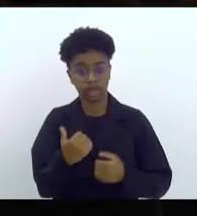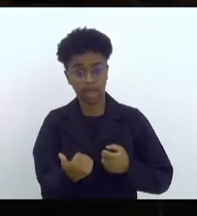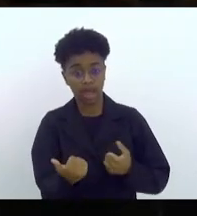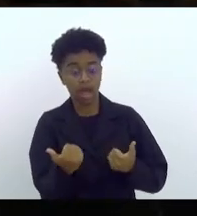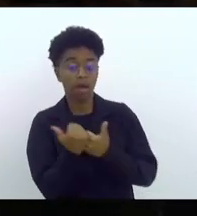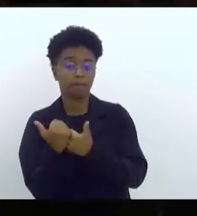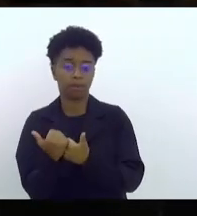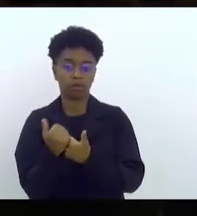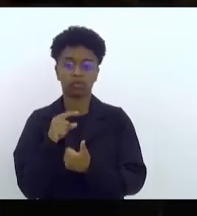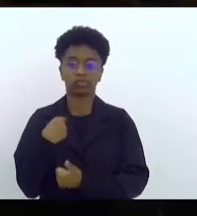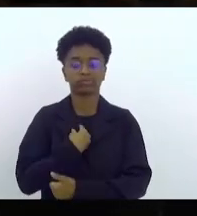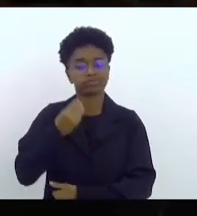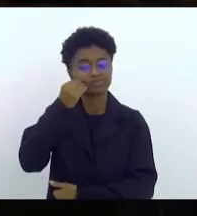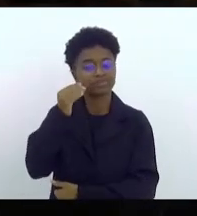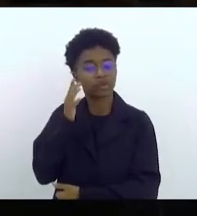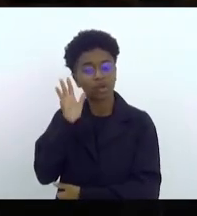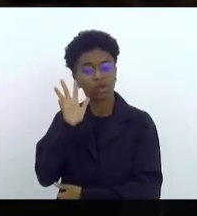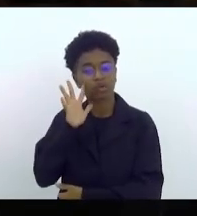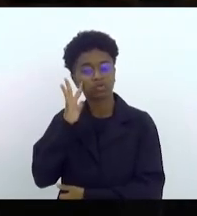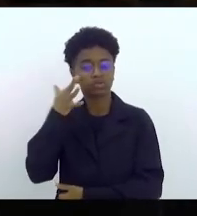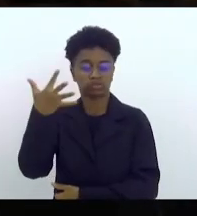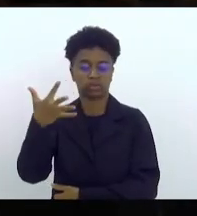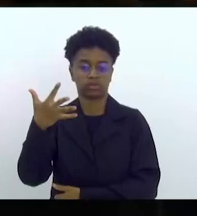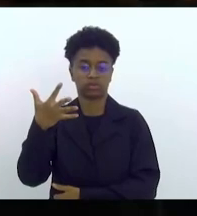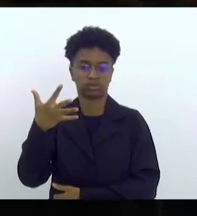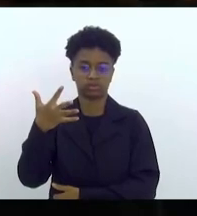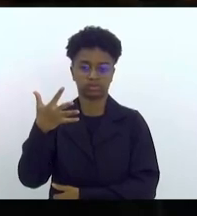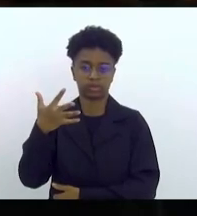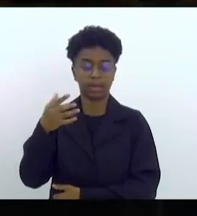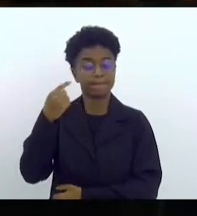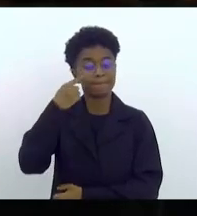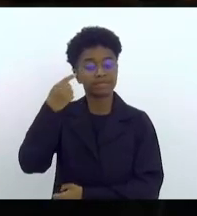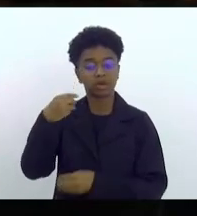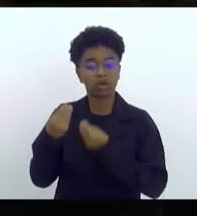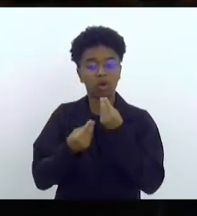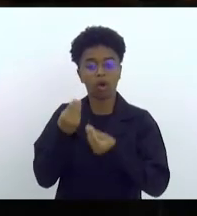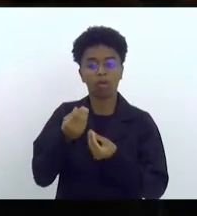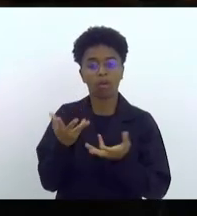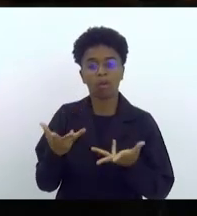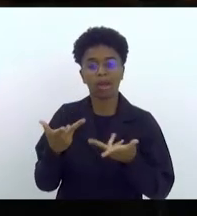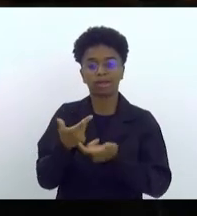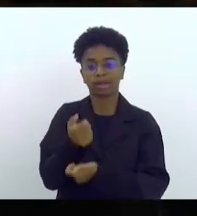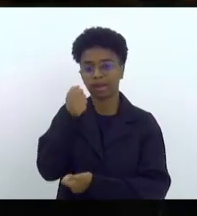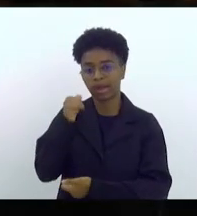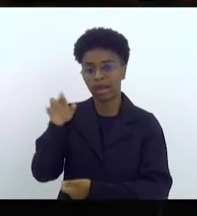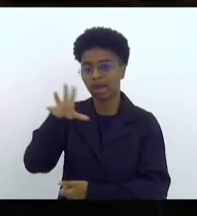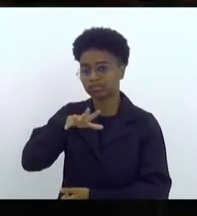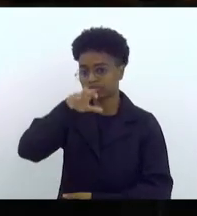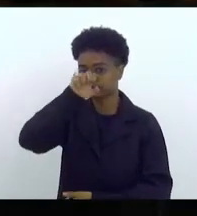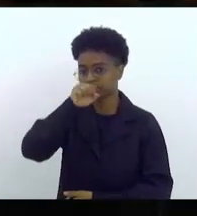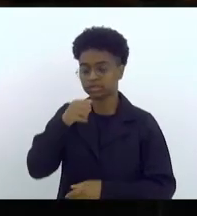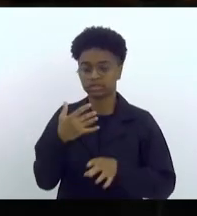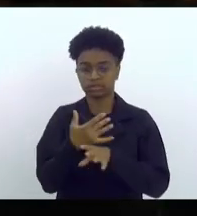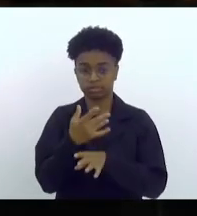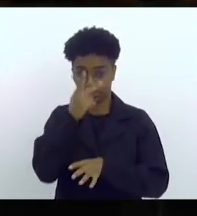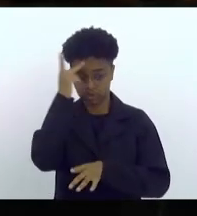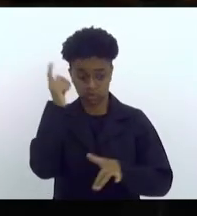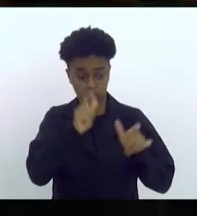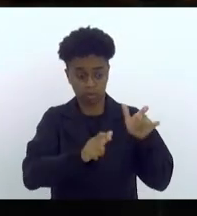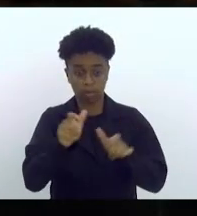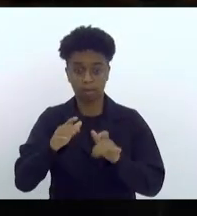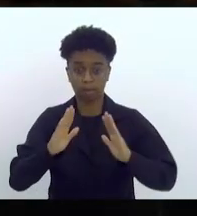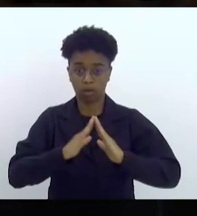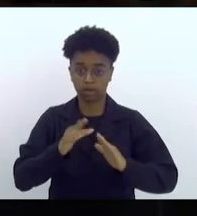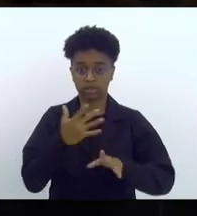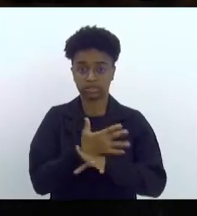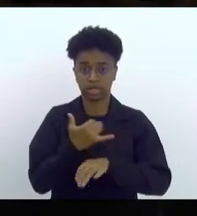chegar a uma solução tendo em mente a qualidade do ar respirado pelo cidadão de Volta Redonda. Então, juntos